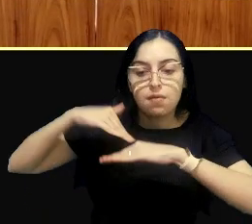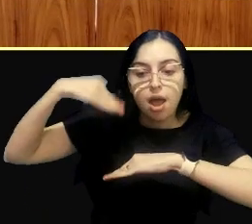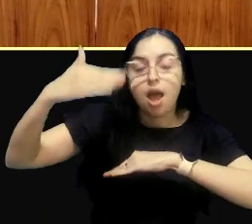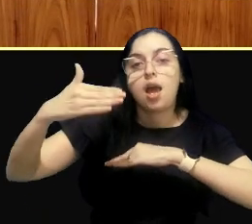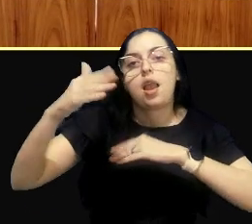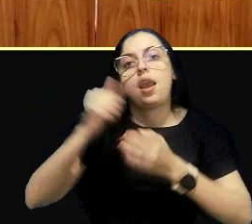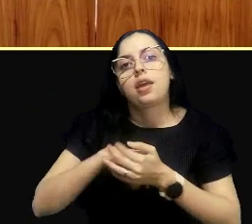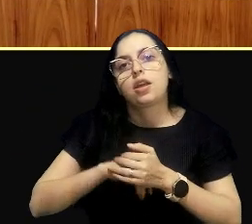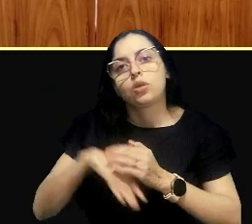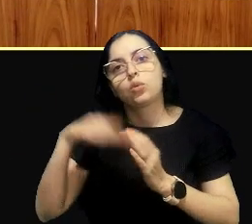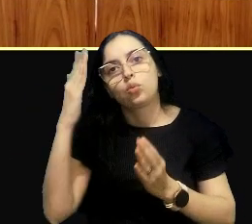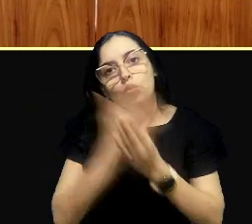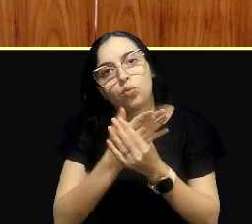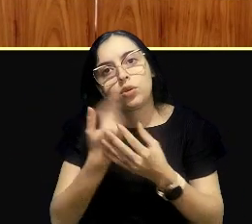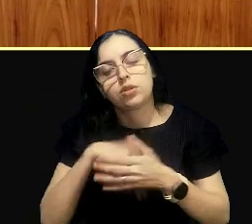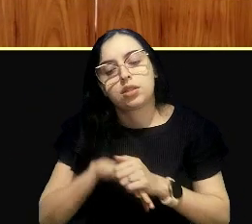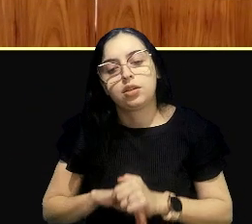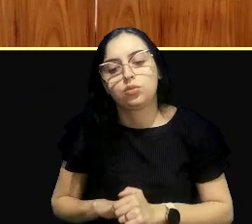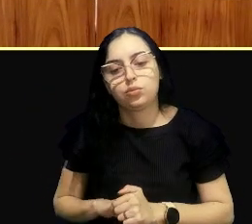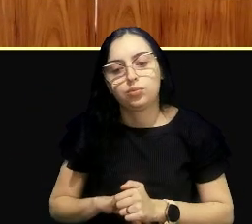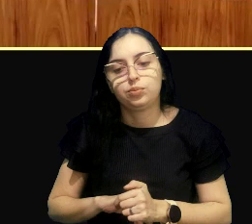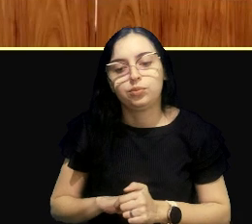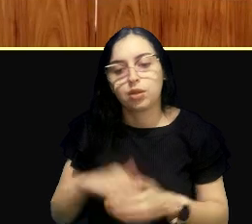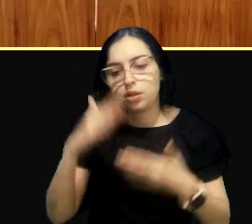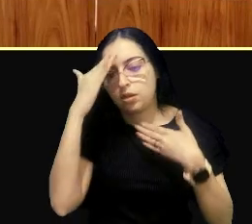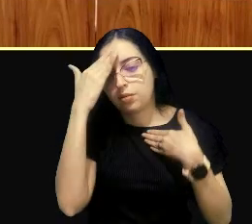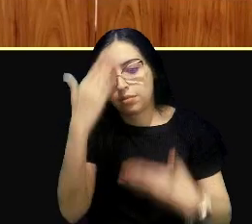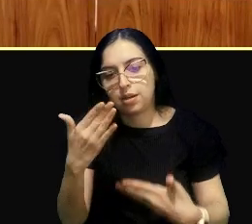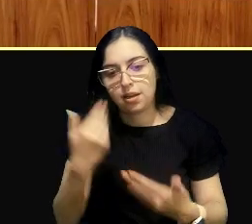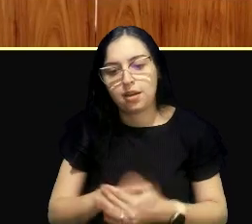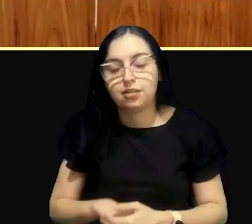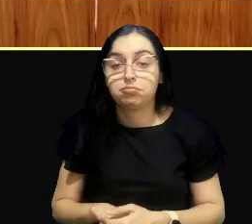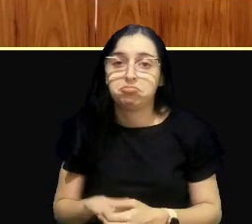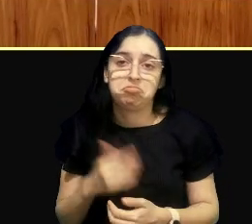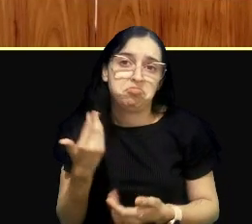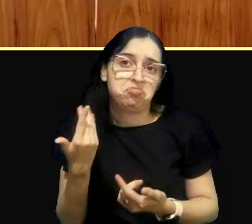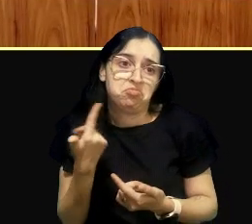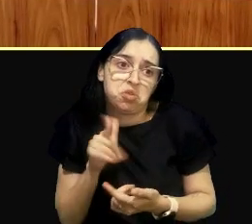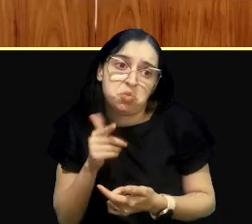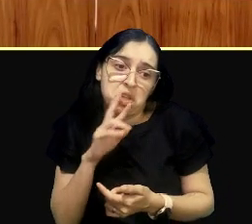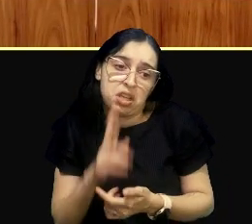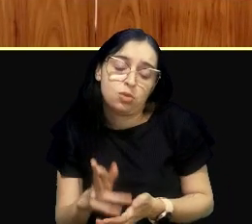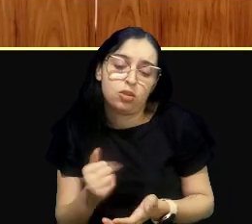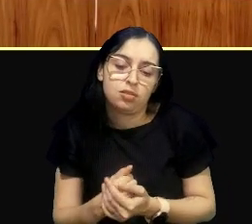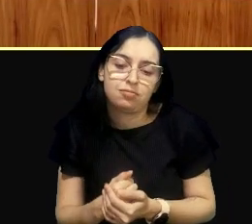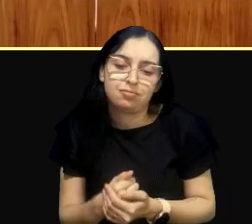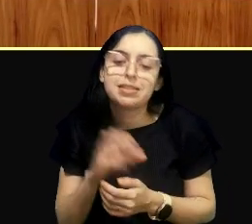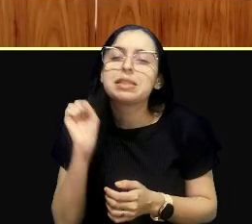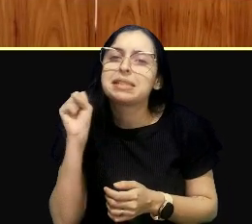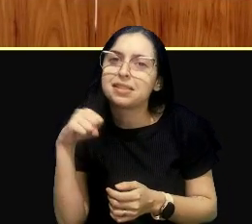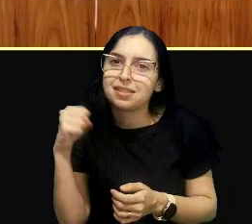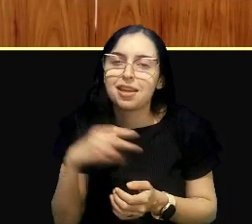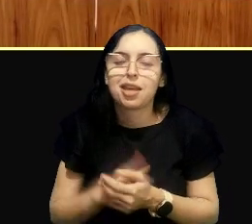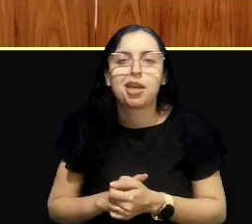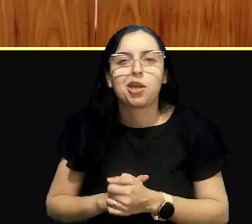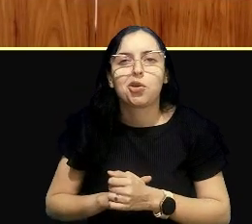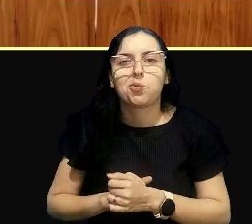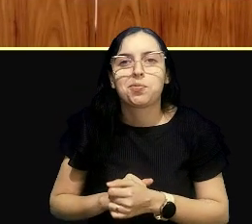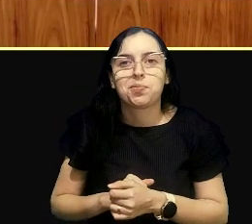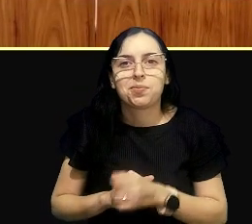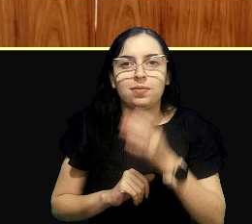do laudo. Obrigada, doutor, não sei se eu respondi, sim, sim, não, já fiquei contra, nossa,